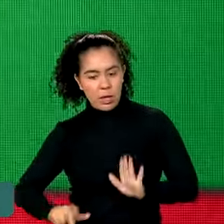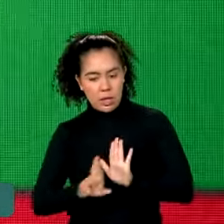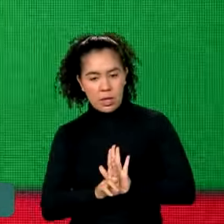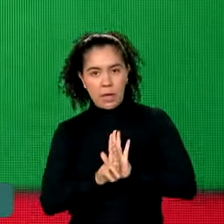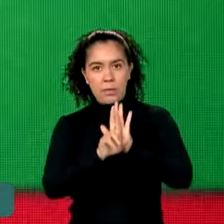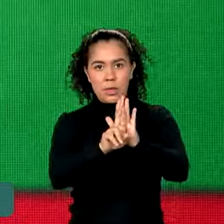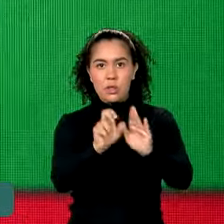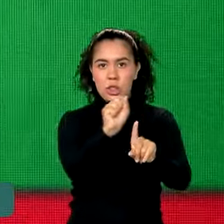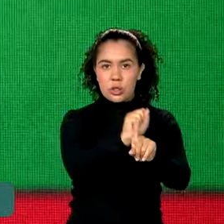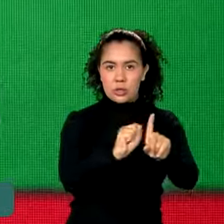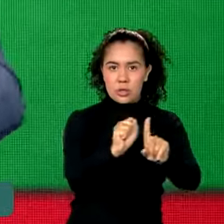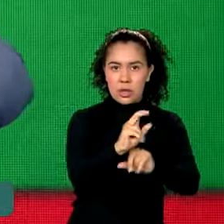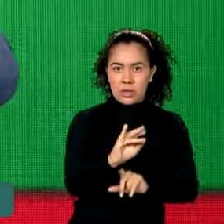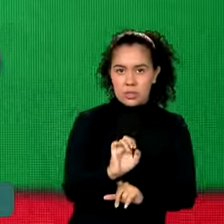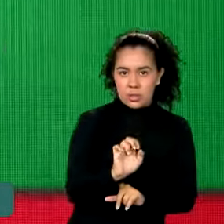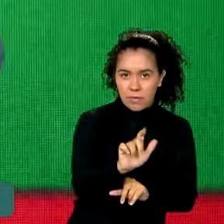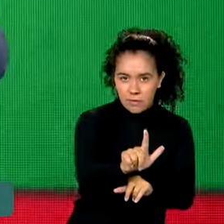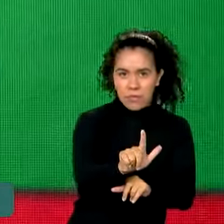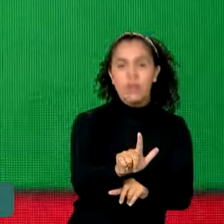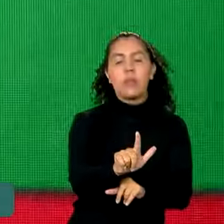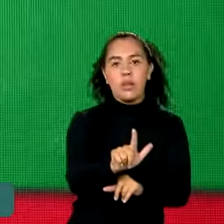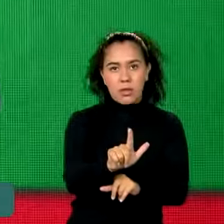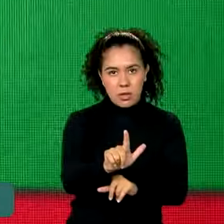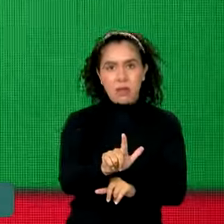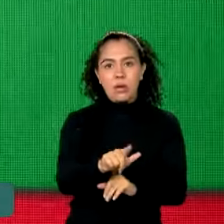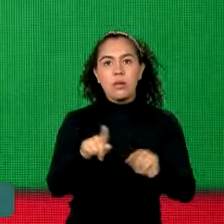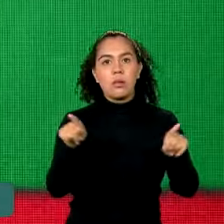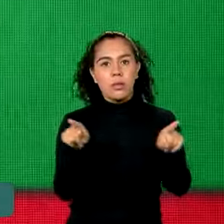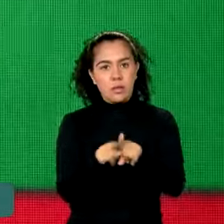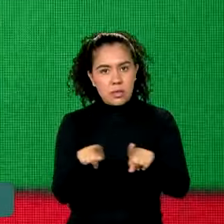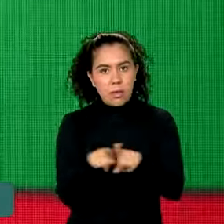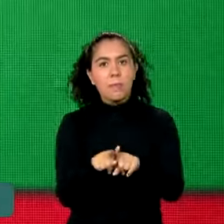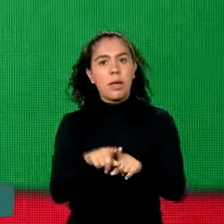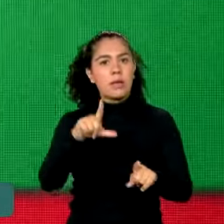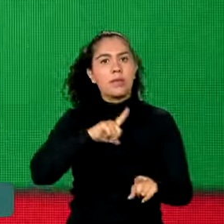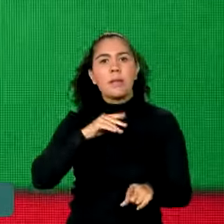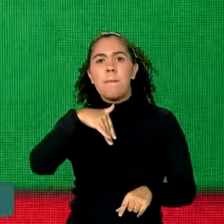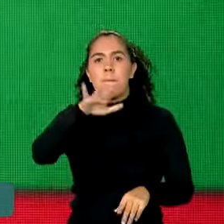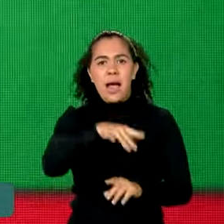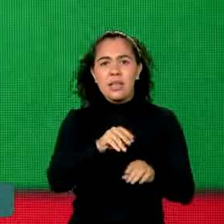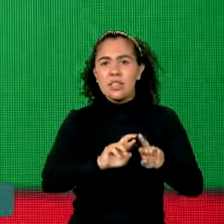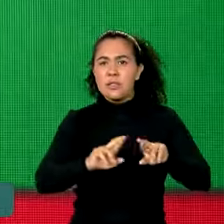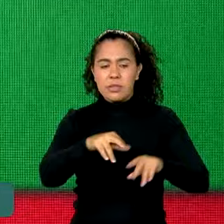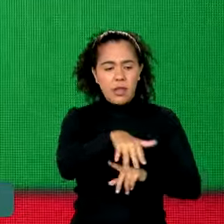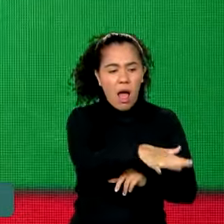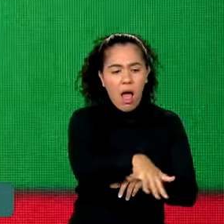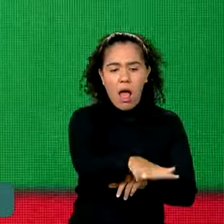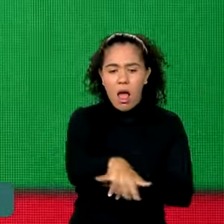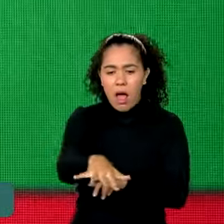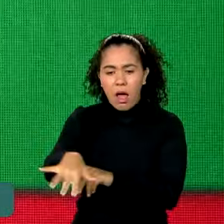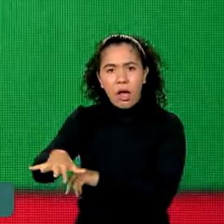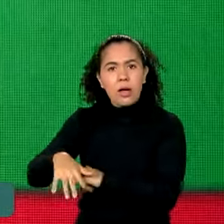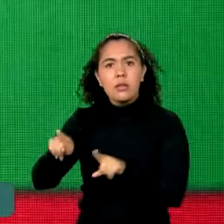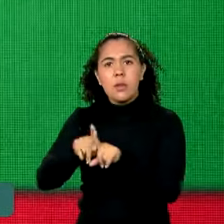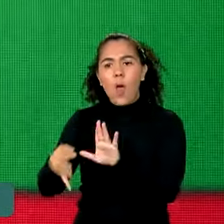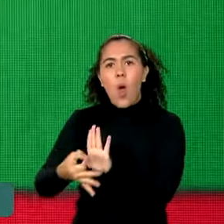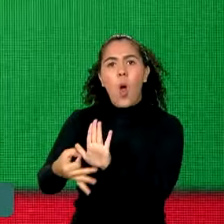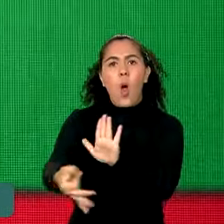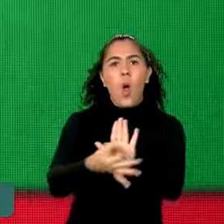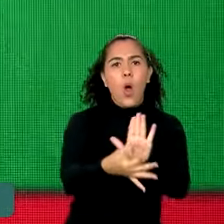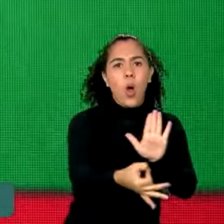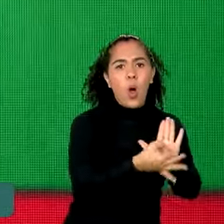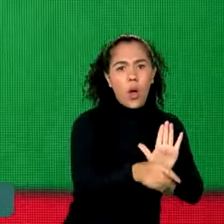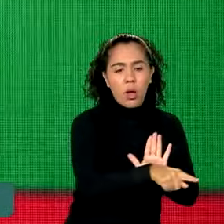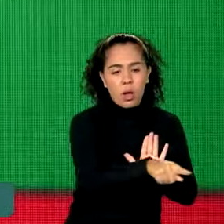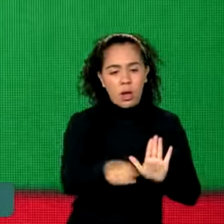civil, nas suas mais diferentes matizes, os mais diferentes pensamentos, para